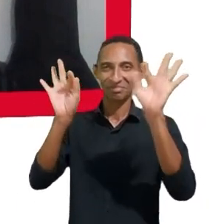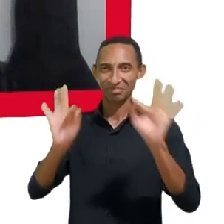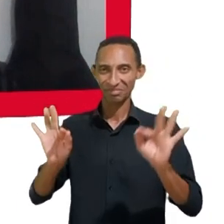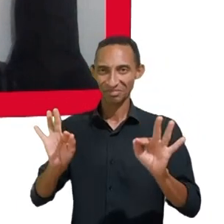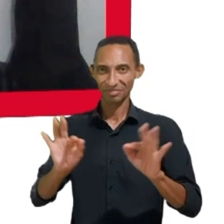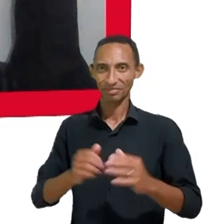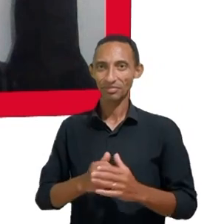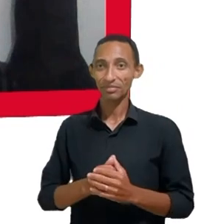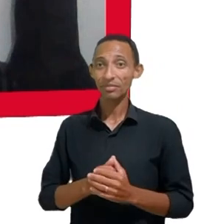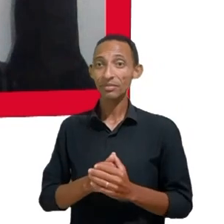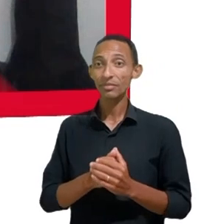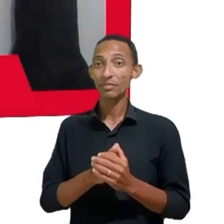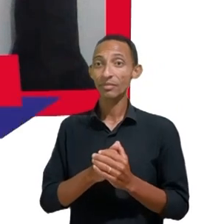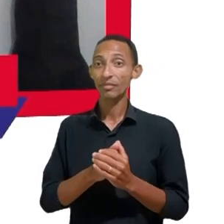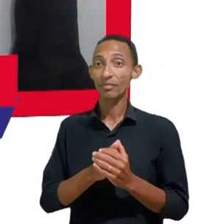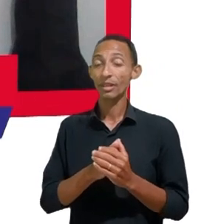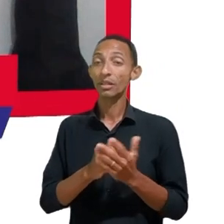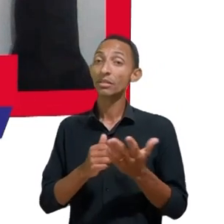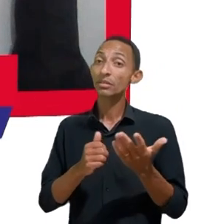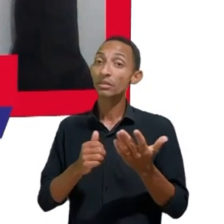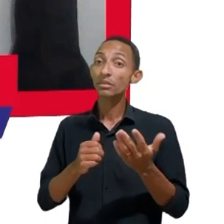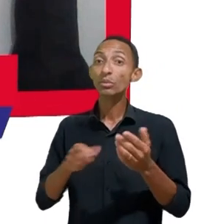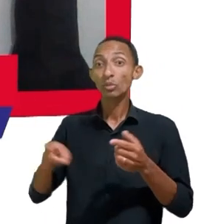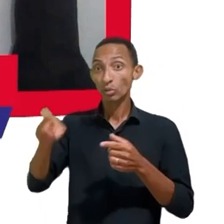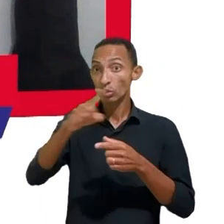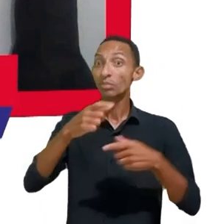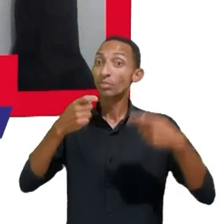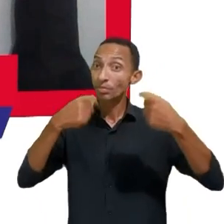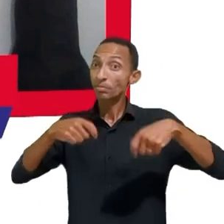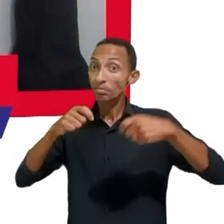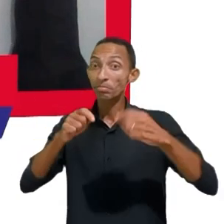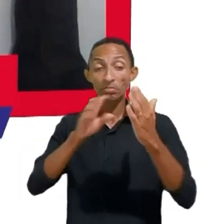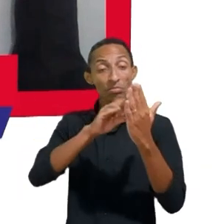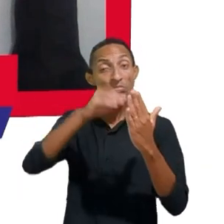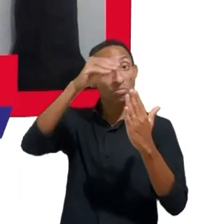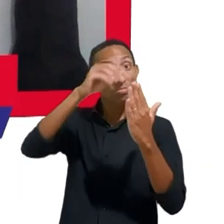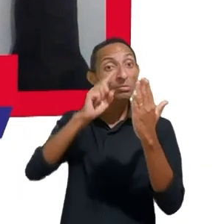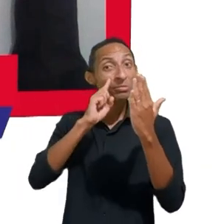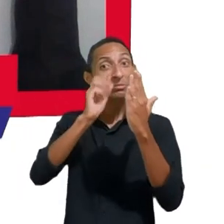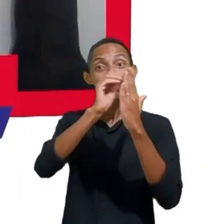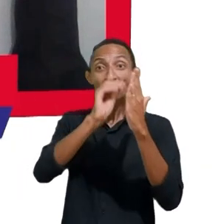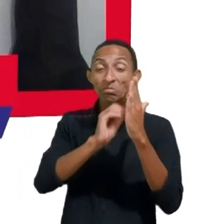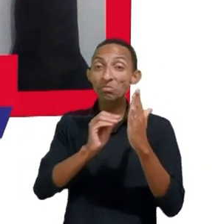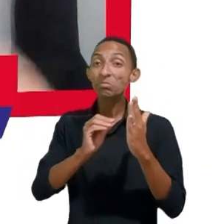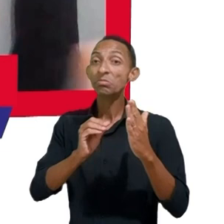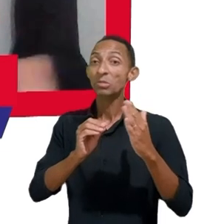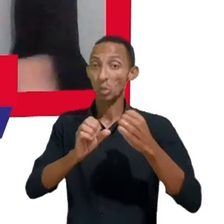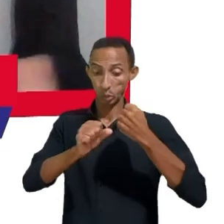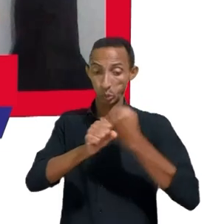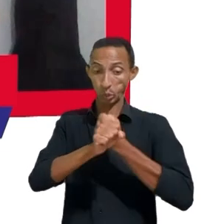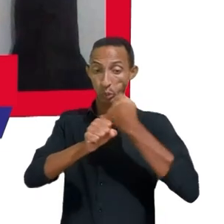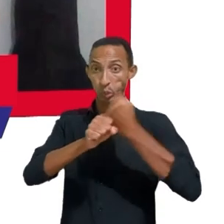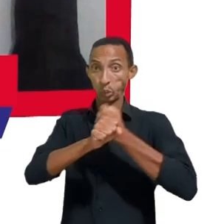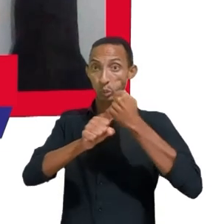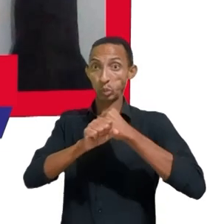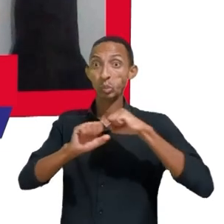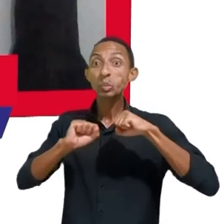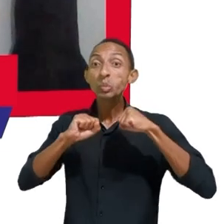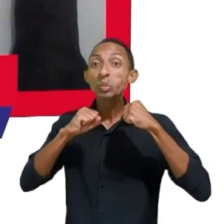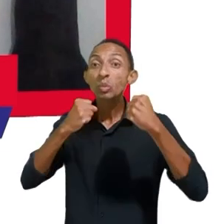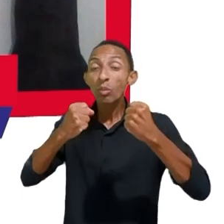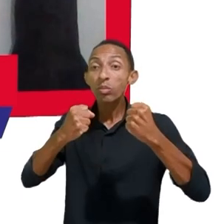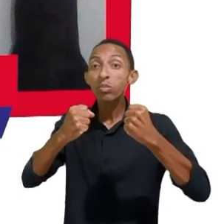ser construída o Data Privacy faz parte da coalizão de direitos na rede como a Bia comentou que essa coalizão tem quase 50